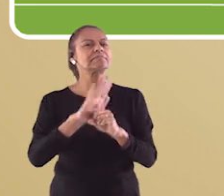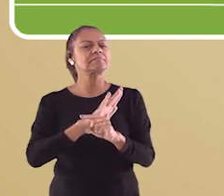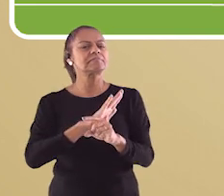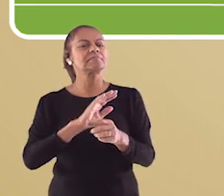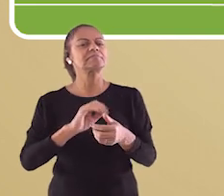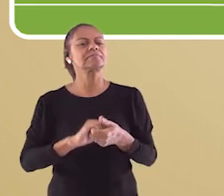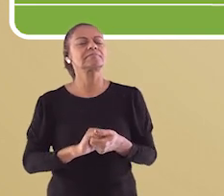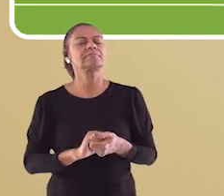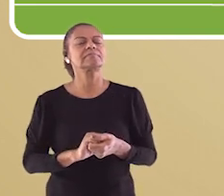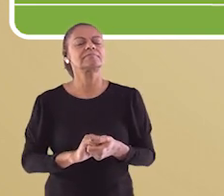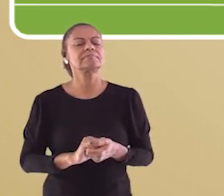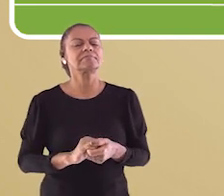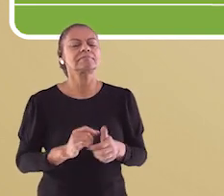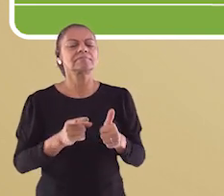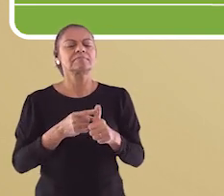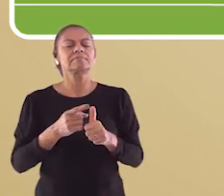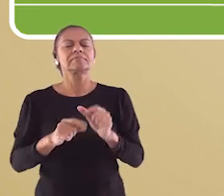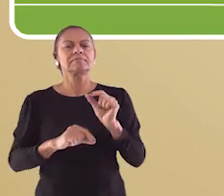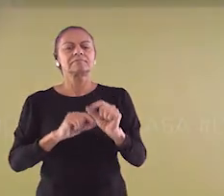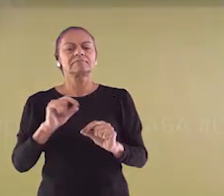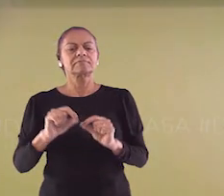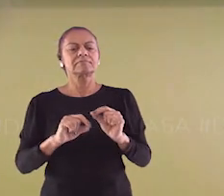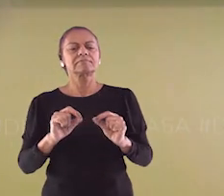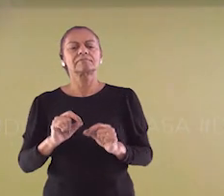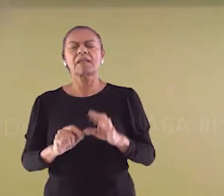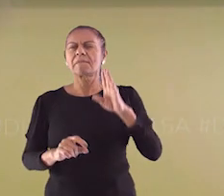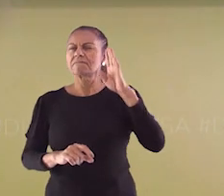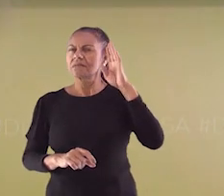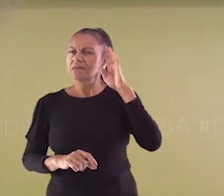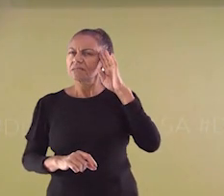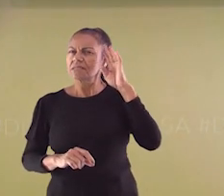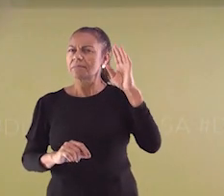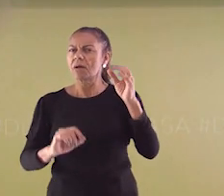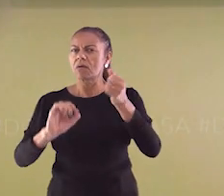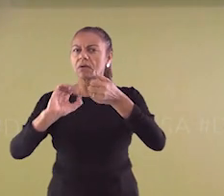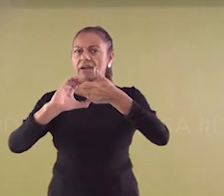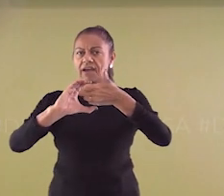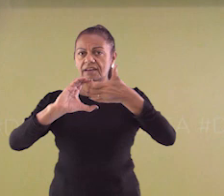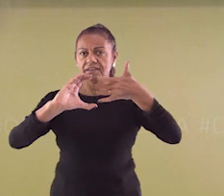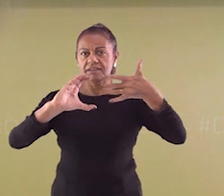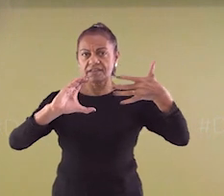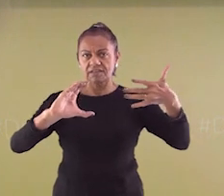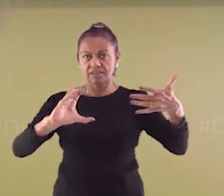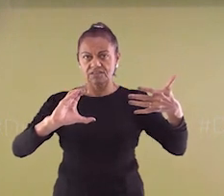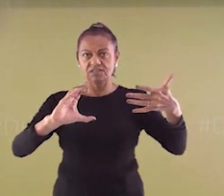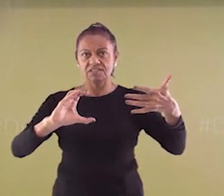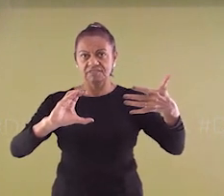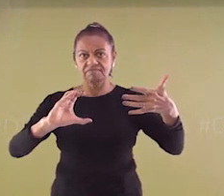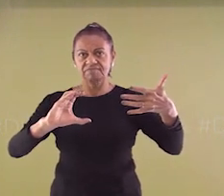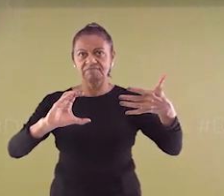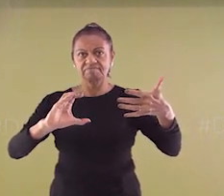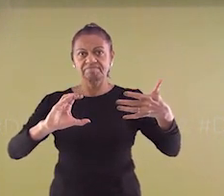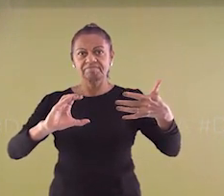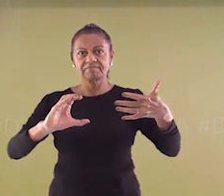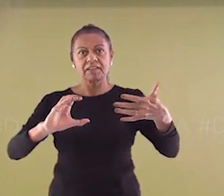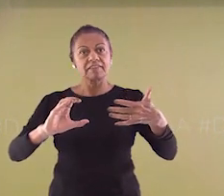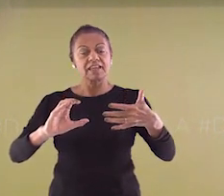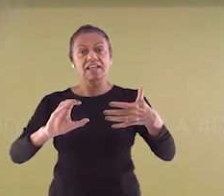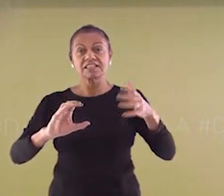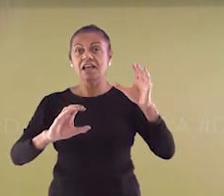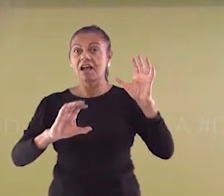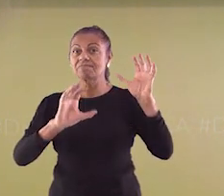Então, vamos lá para a nossa primeira questão. A nossa primeira questão é a seguinte. A principal